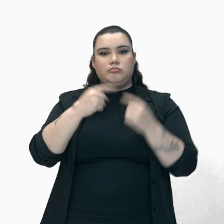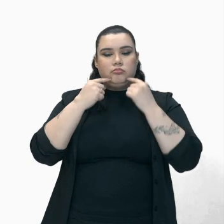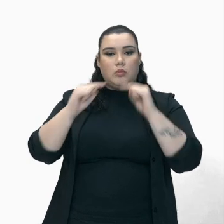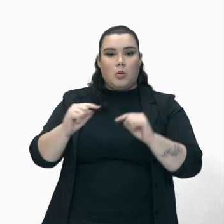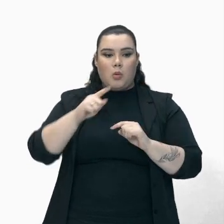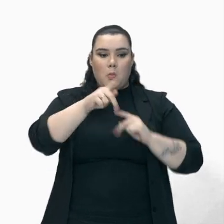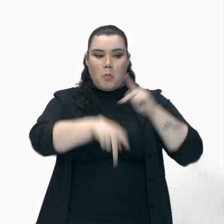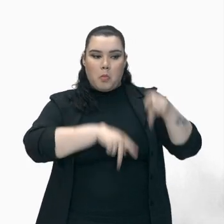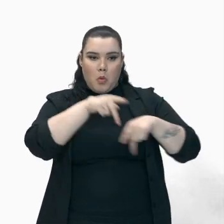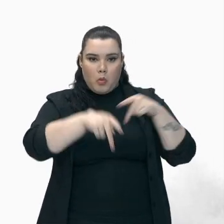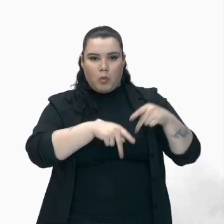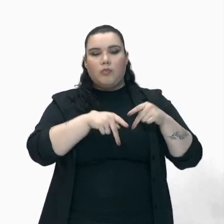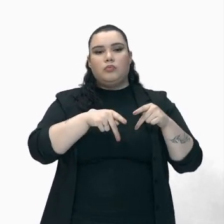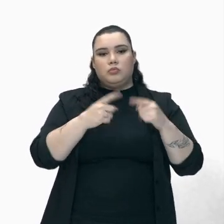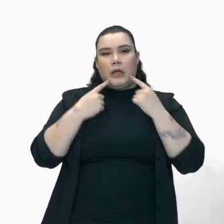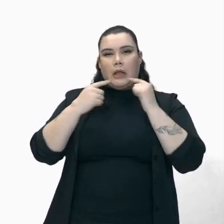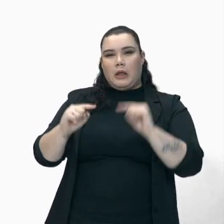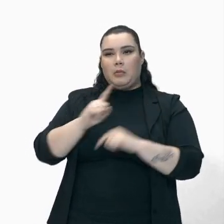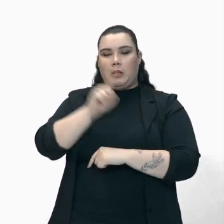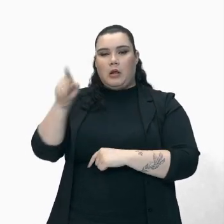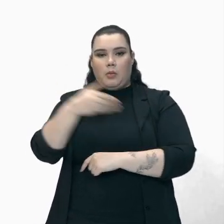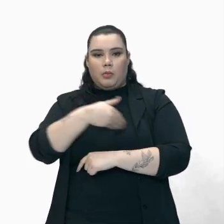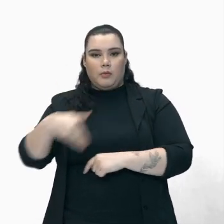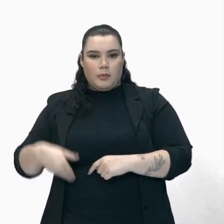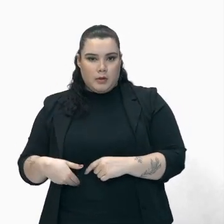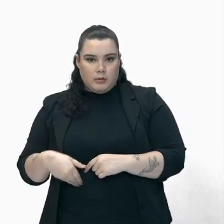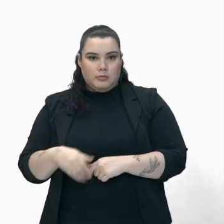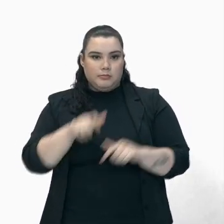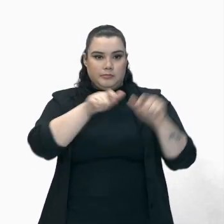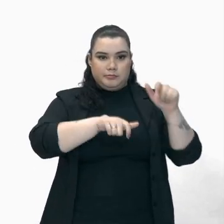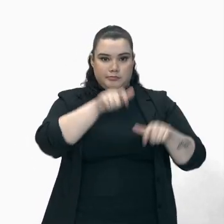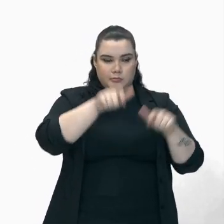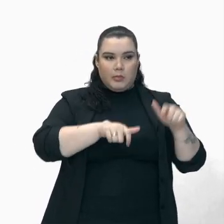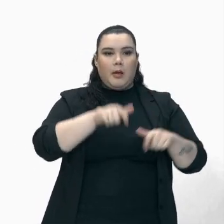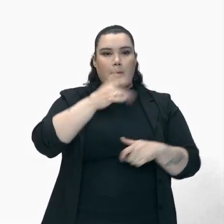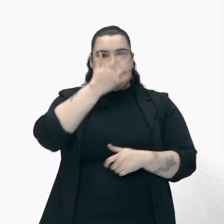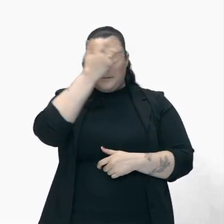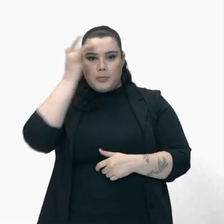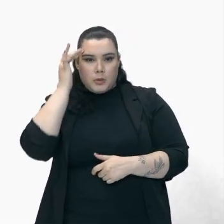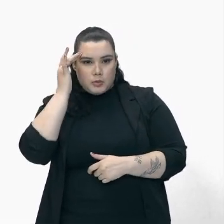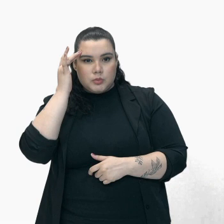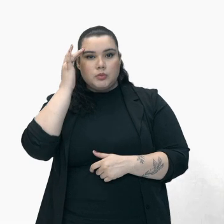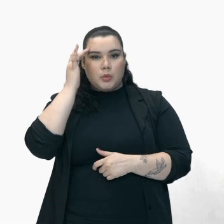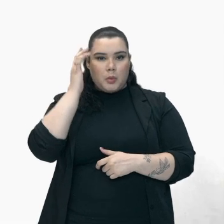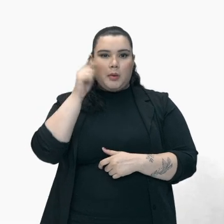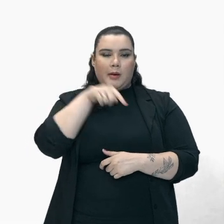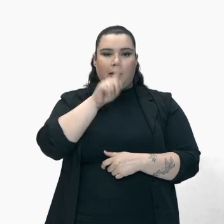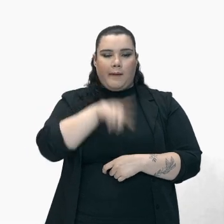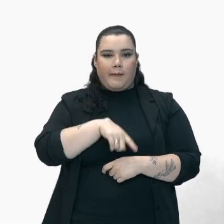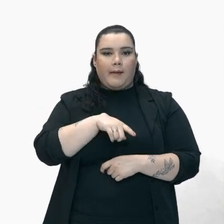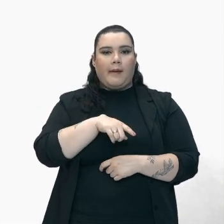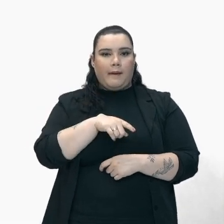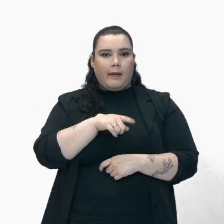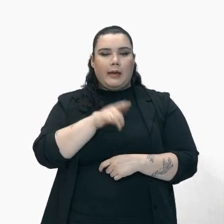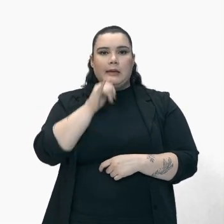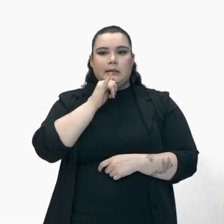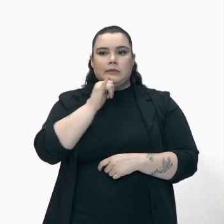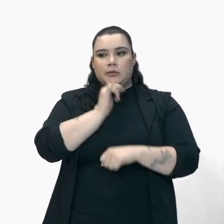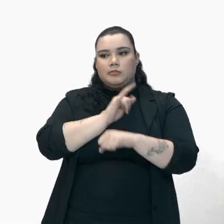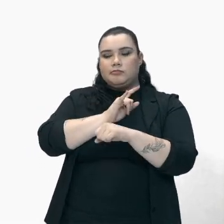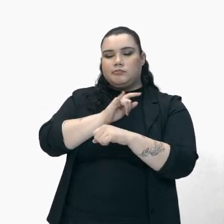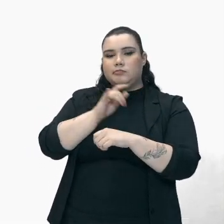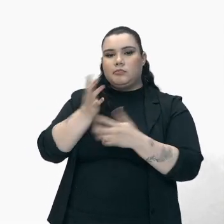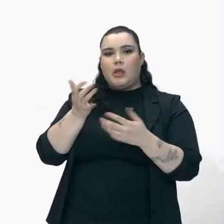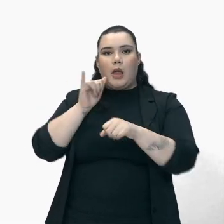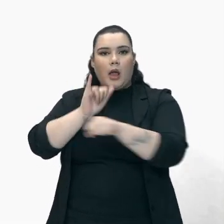A revolta Ao governo Um dos traidores Aqui entre aspas Traidores da revolta Foi um camarada